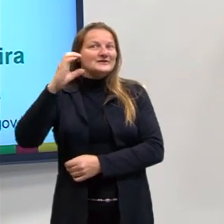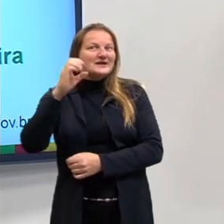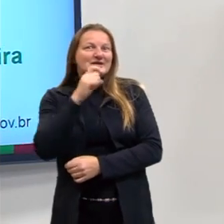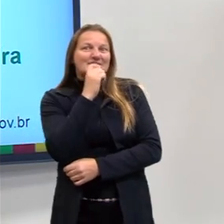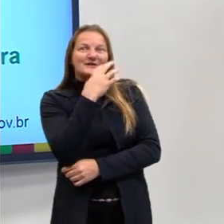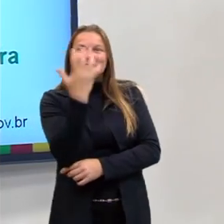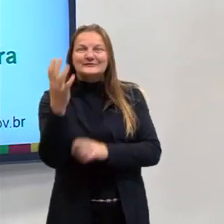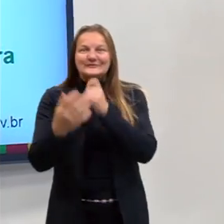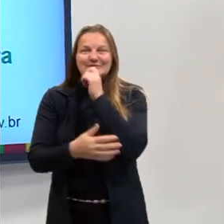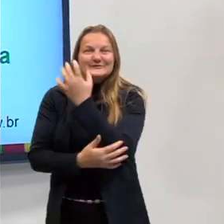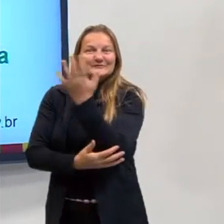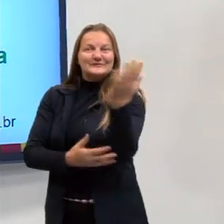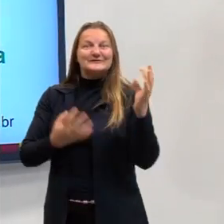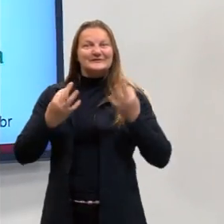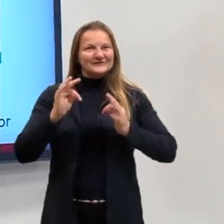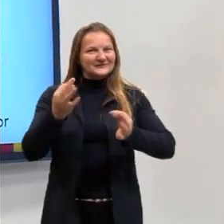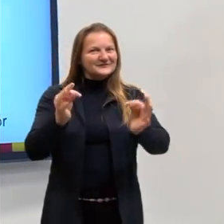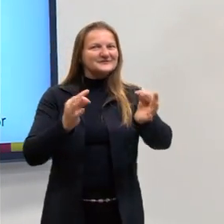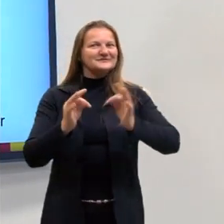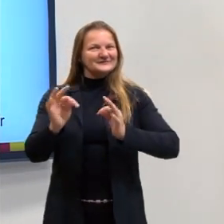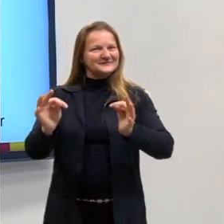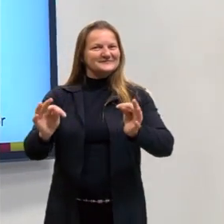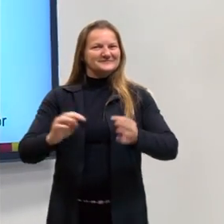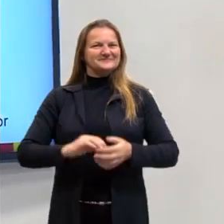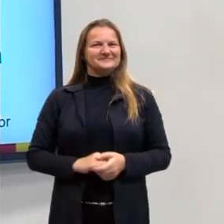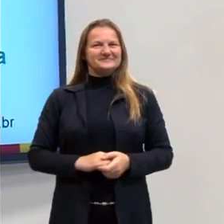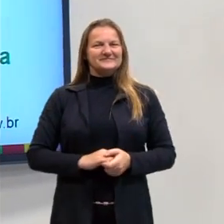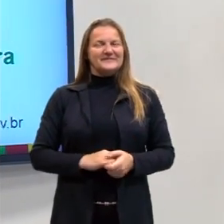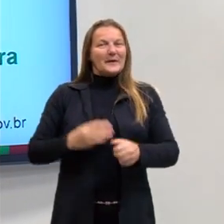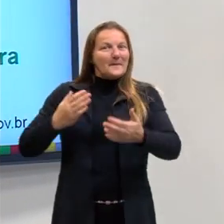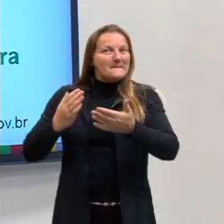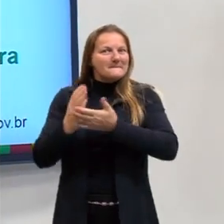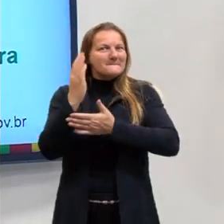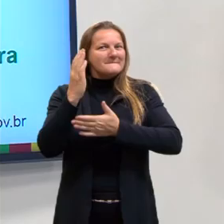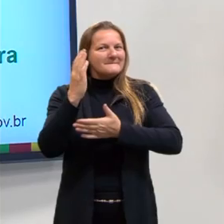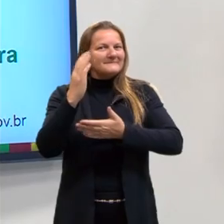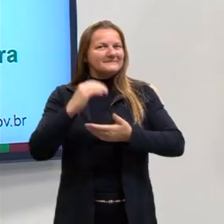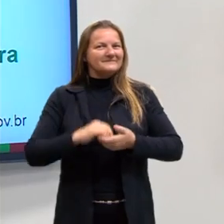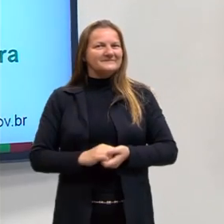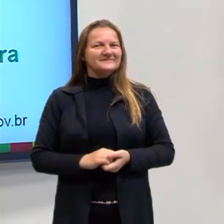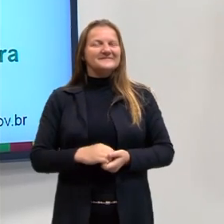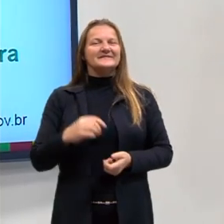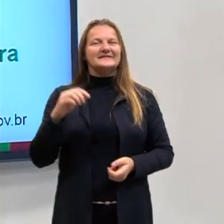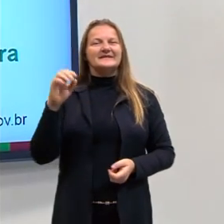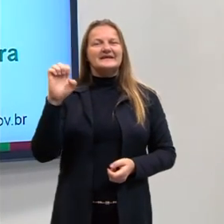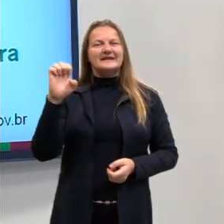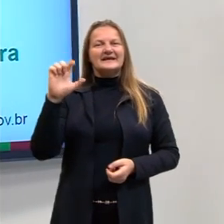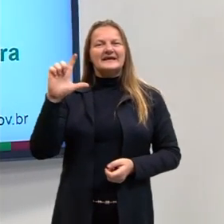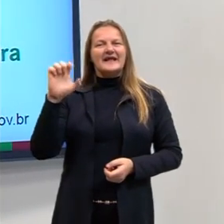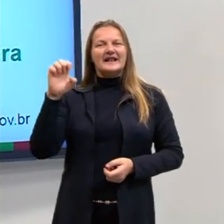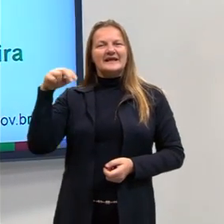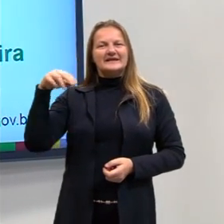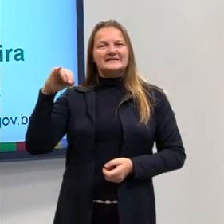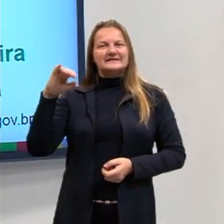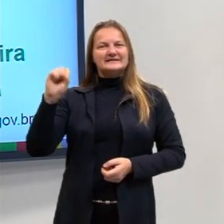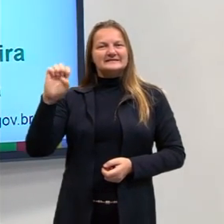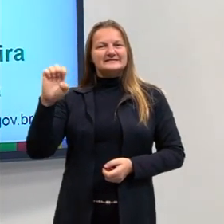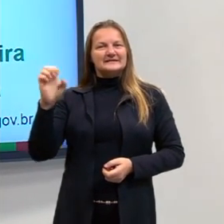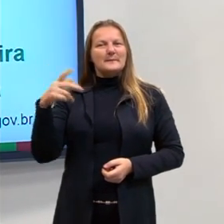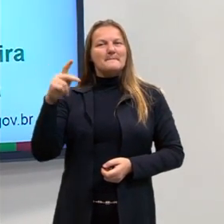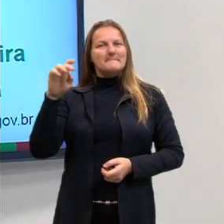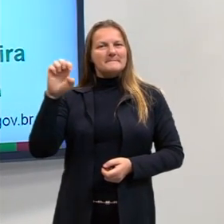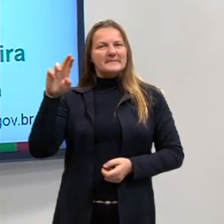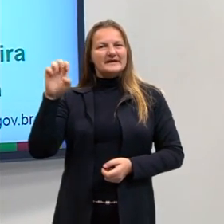da Natureza e Suas Tecnologias. Partiu passar, eu me chamo professora Elenize Pereira,